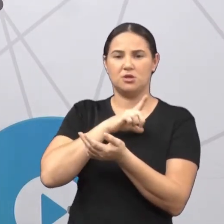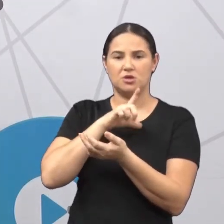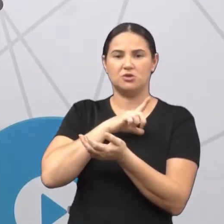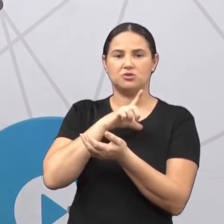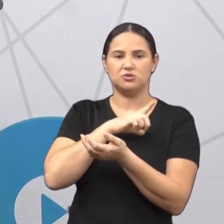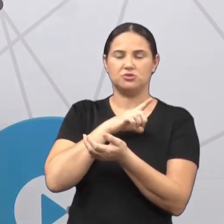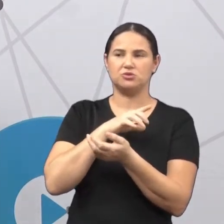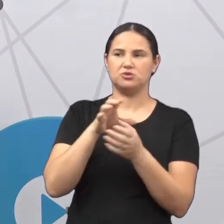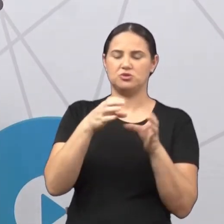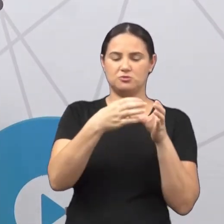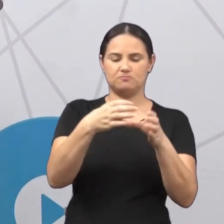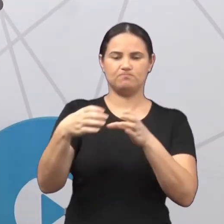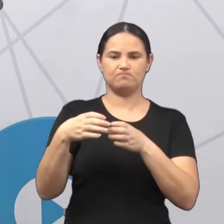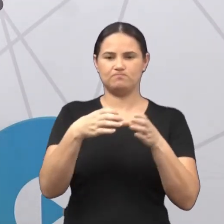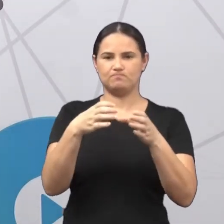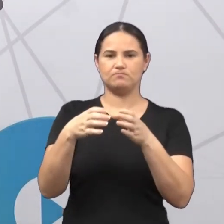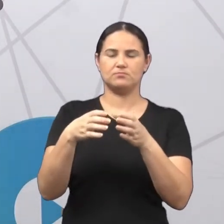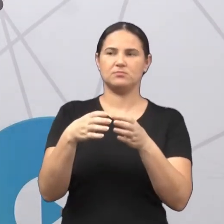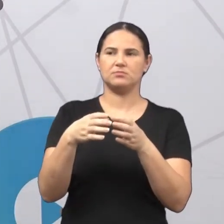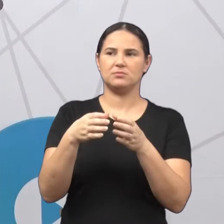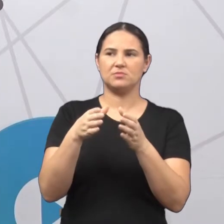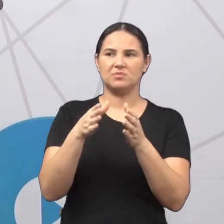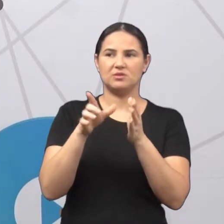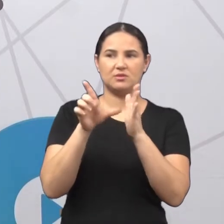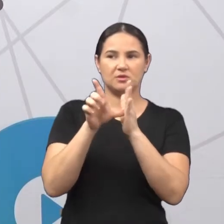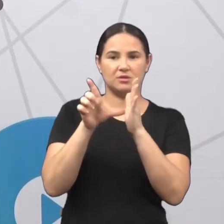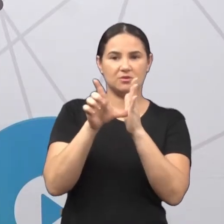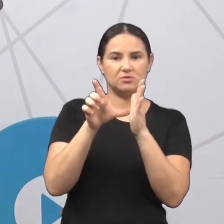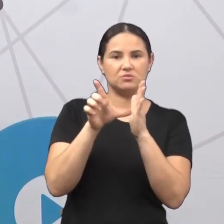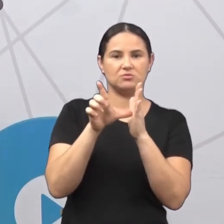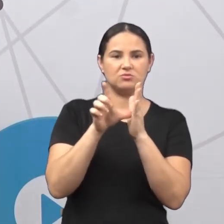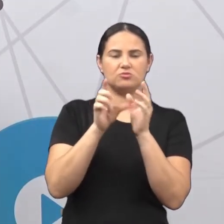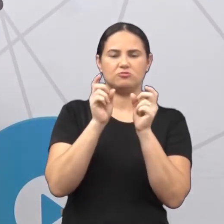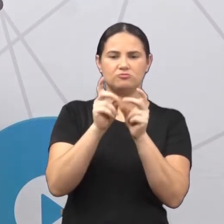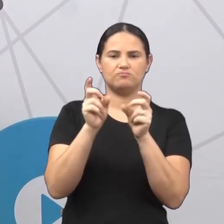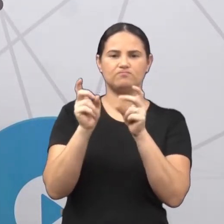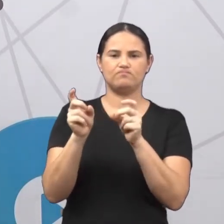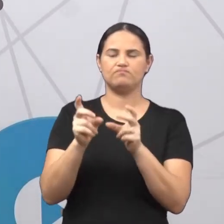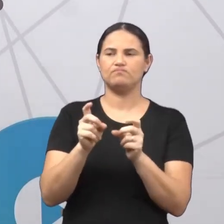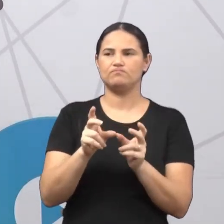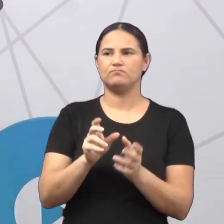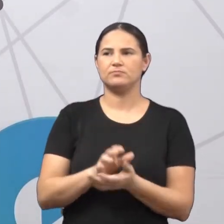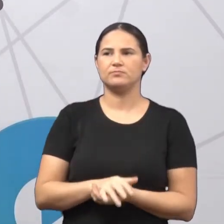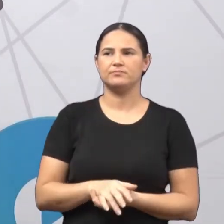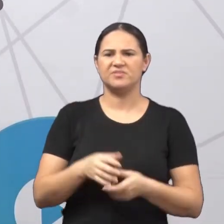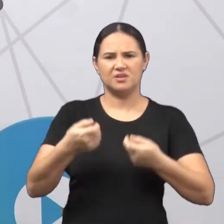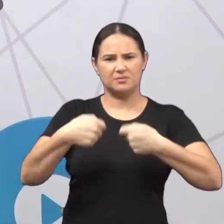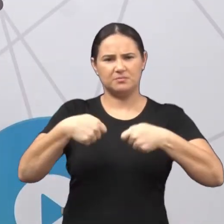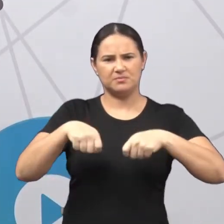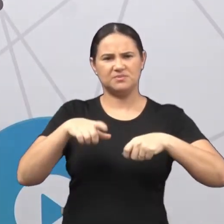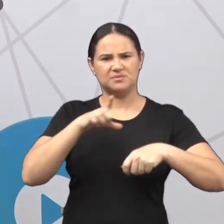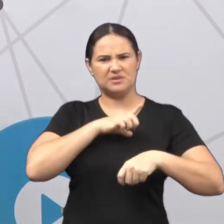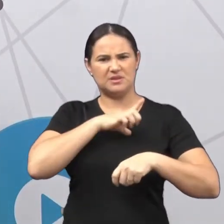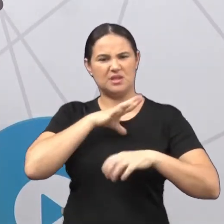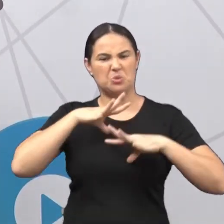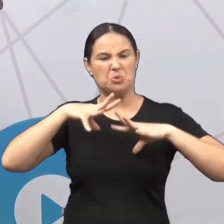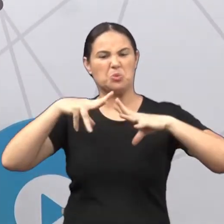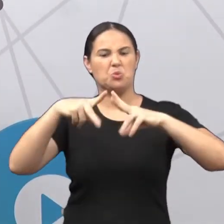bairro comercial. É um bairro onde tem a maioria de comércios. Precisa ter todos esses comércios?